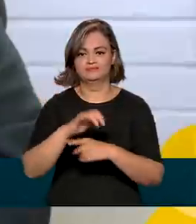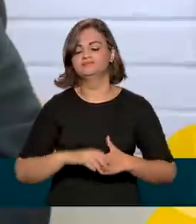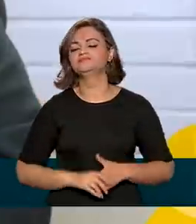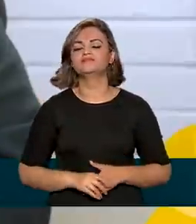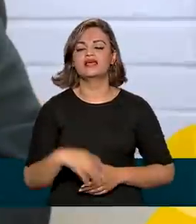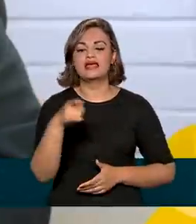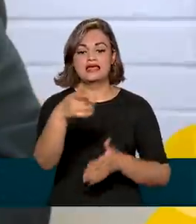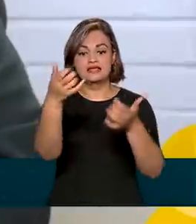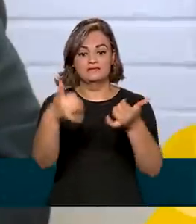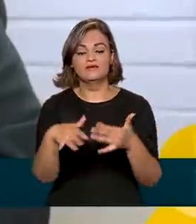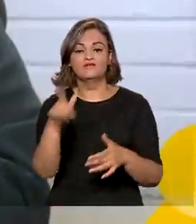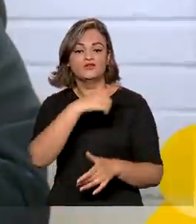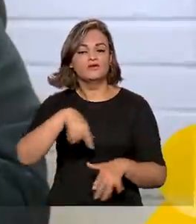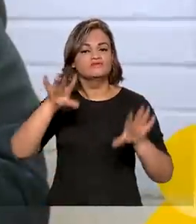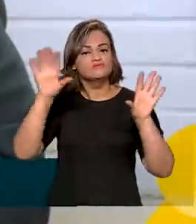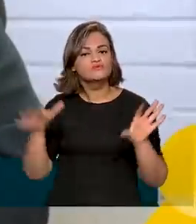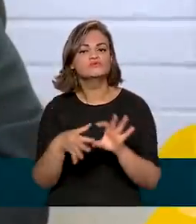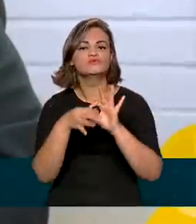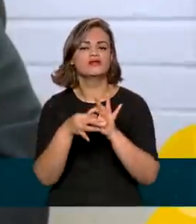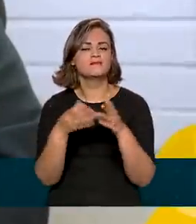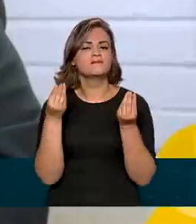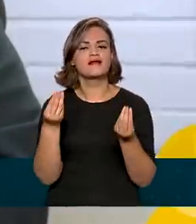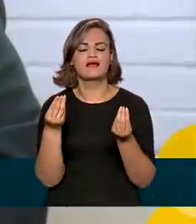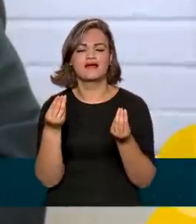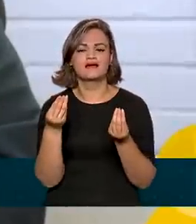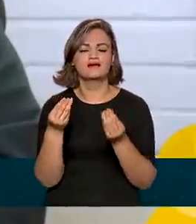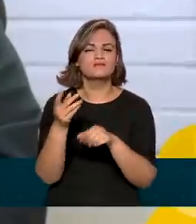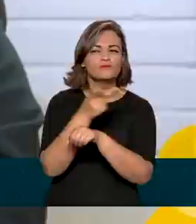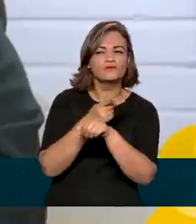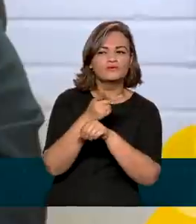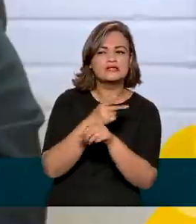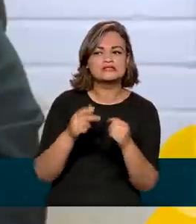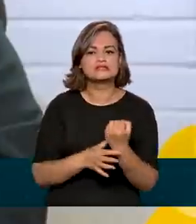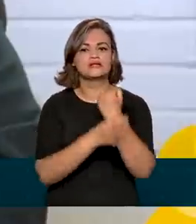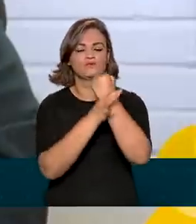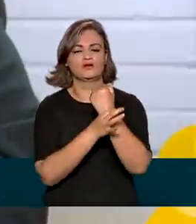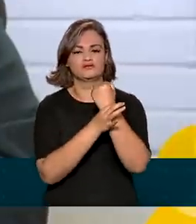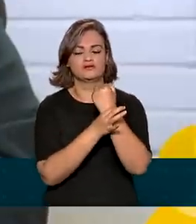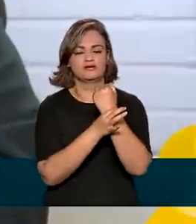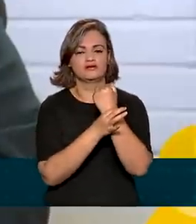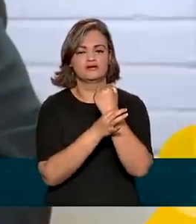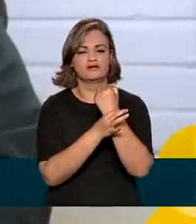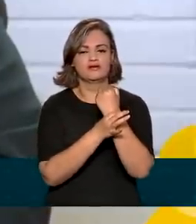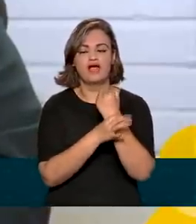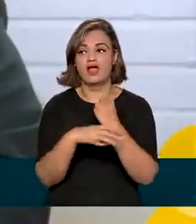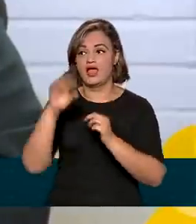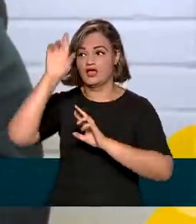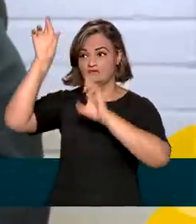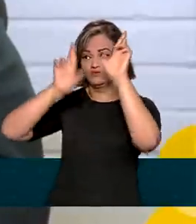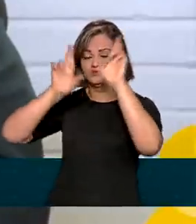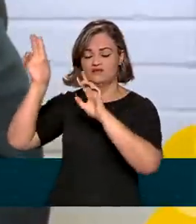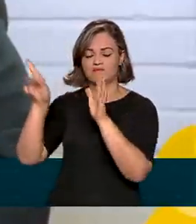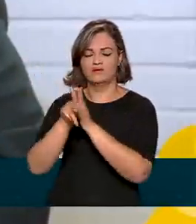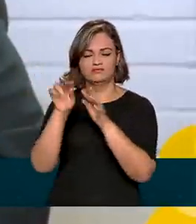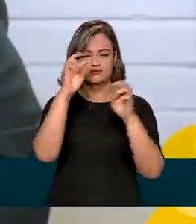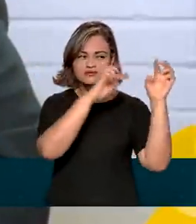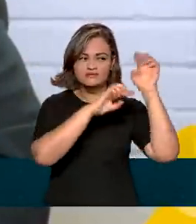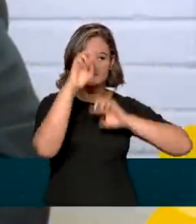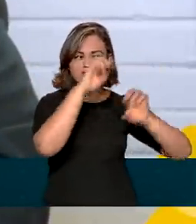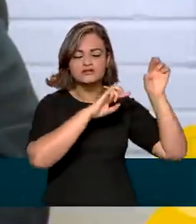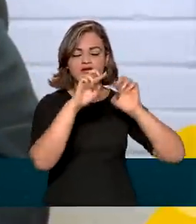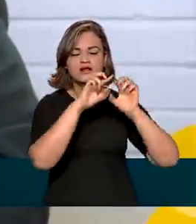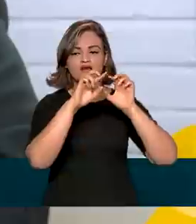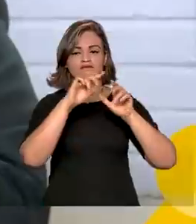Vamos nos unir para buscarmos protocolos seguros. As autoridades sanitárias estarão